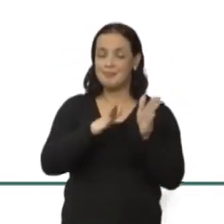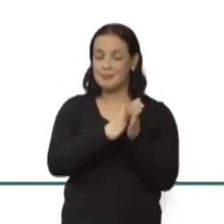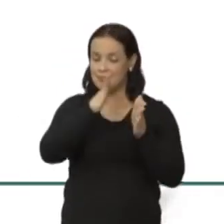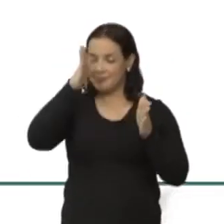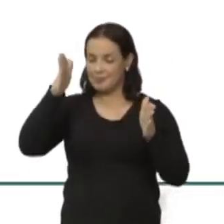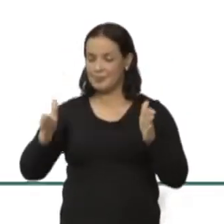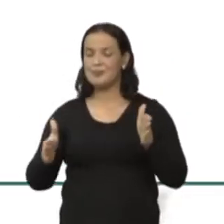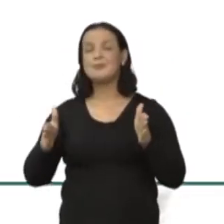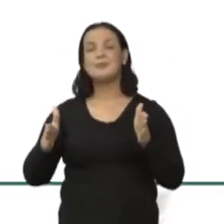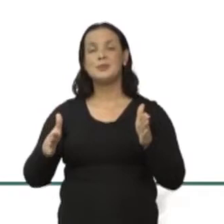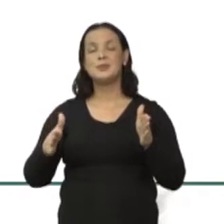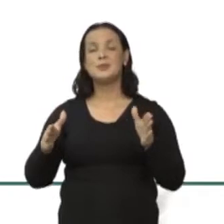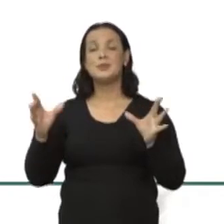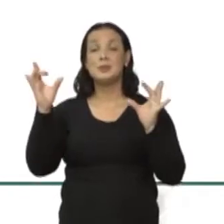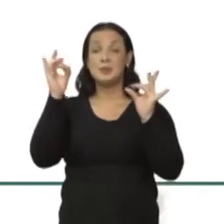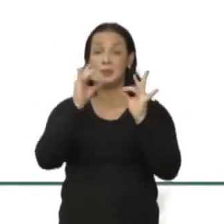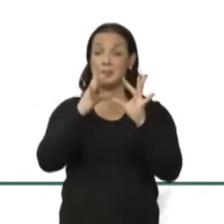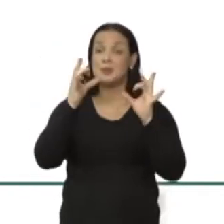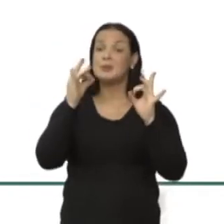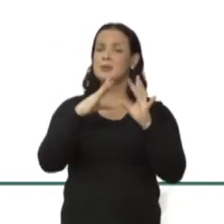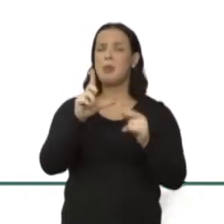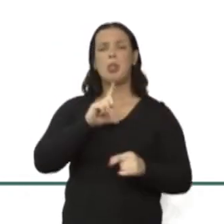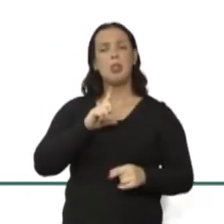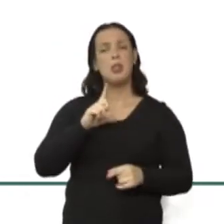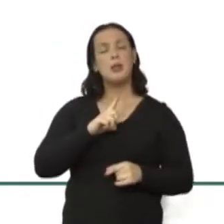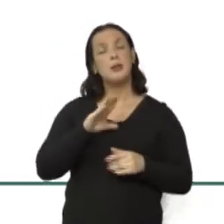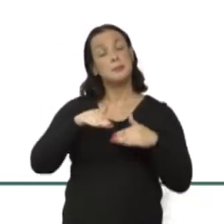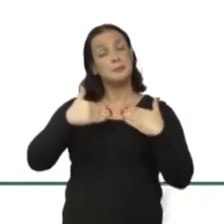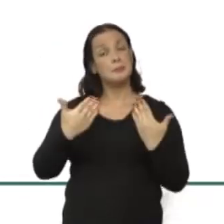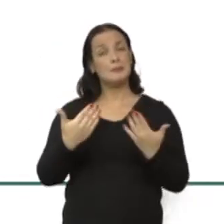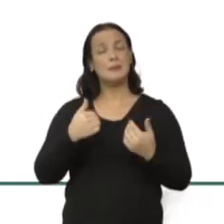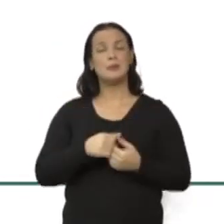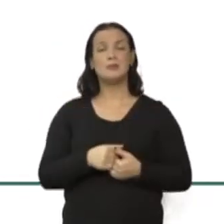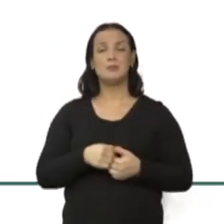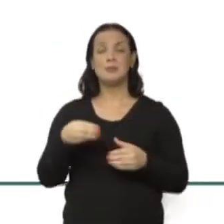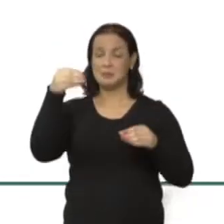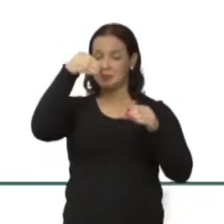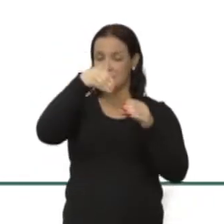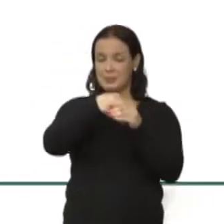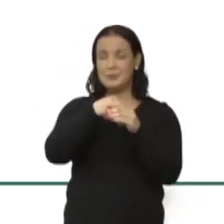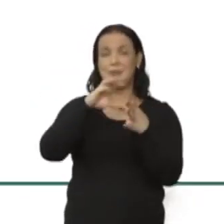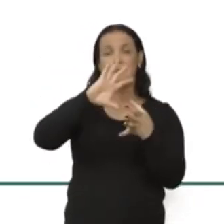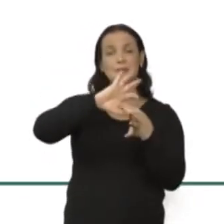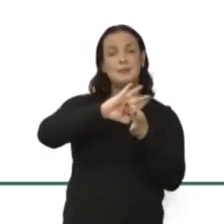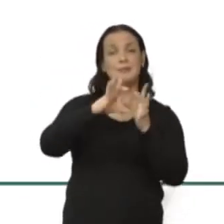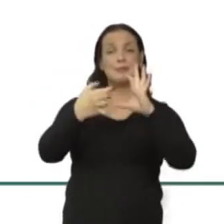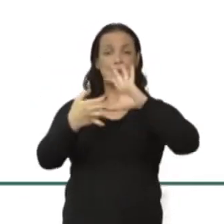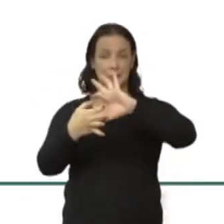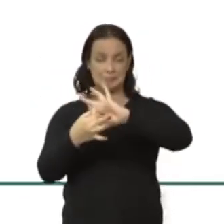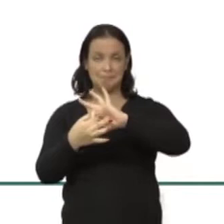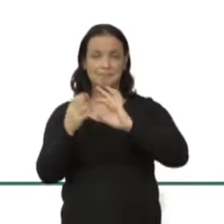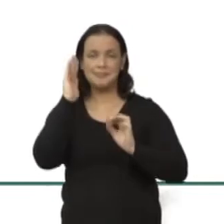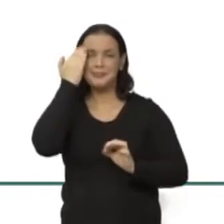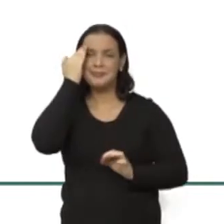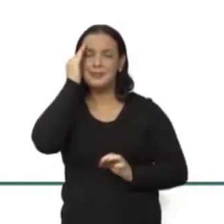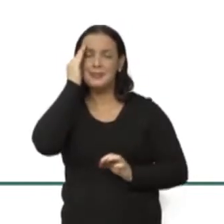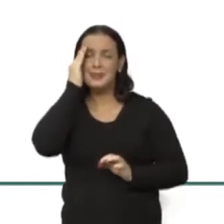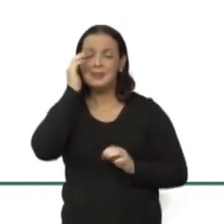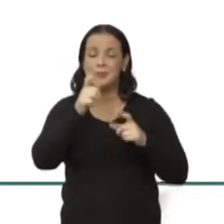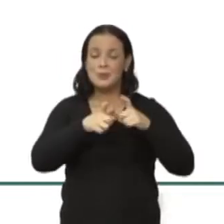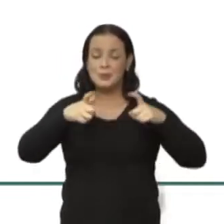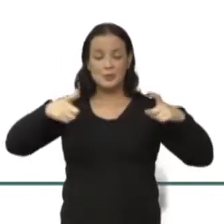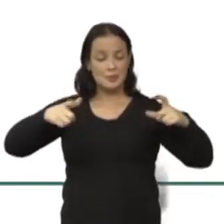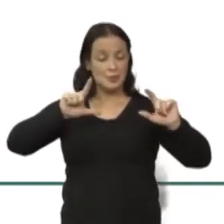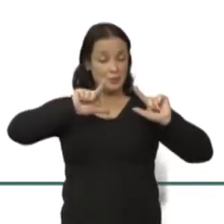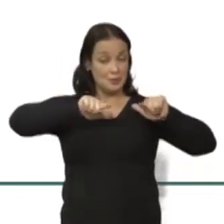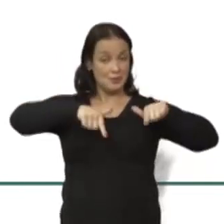dispositivo para isso. Então, dentro desse contexto, a gente entende que os grandes desafios